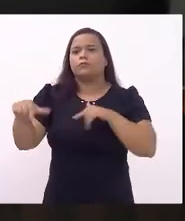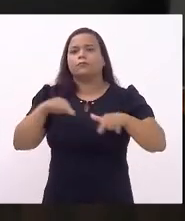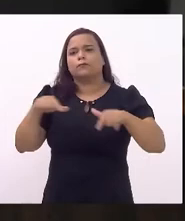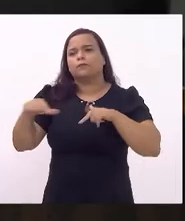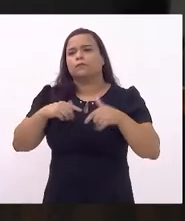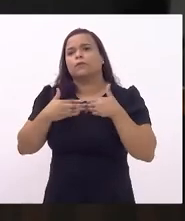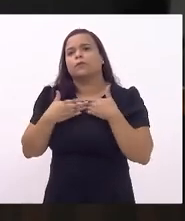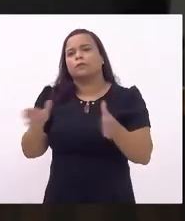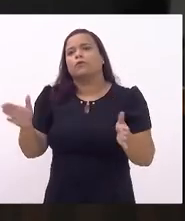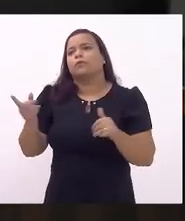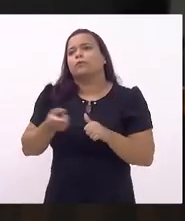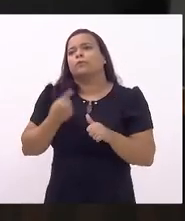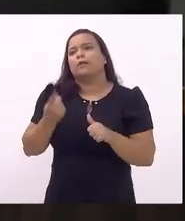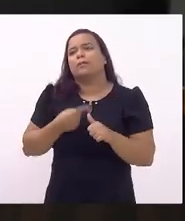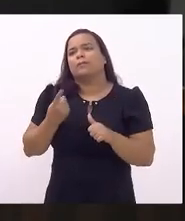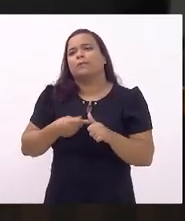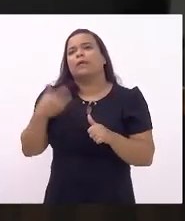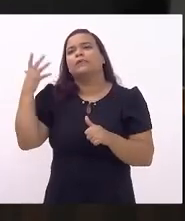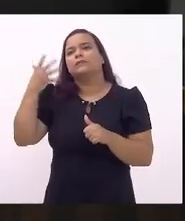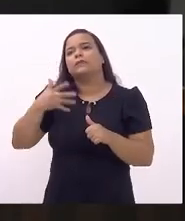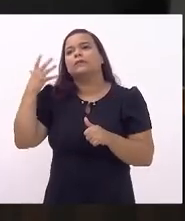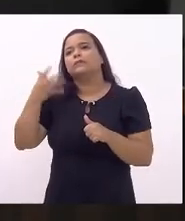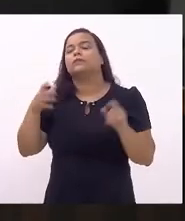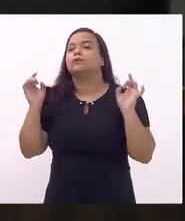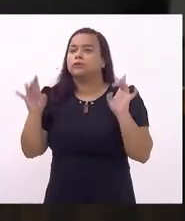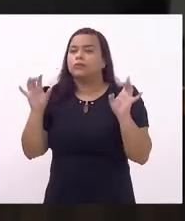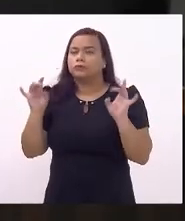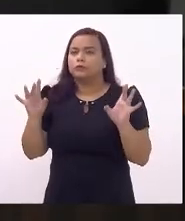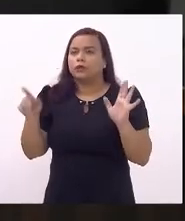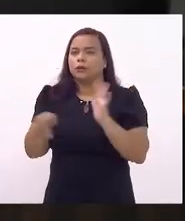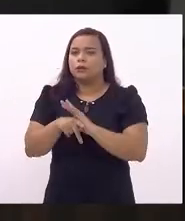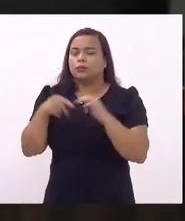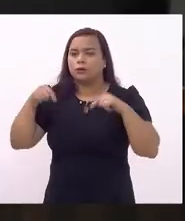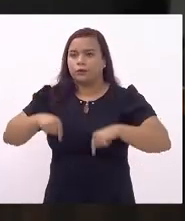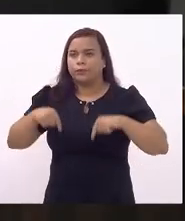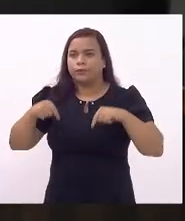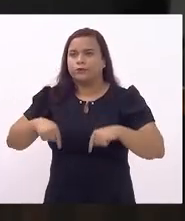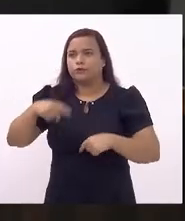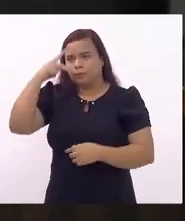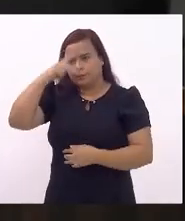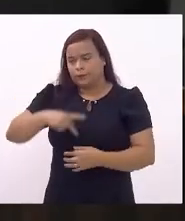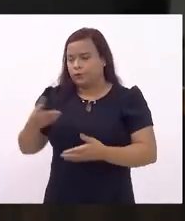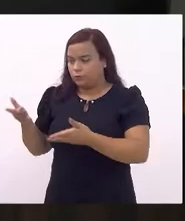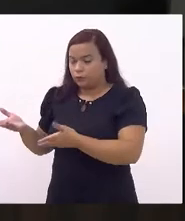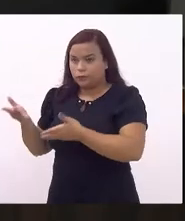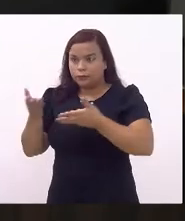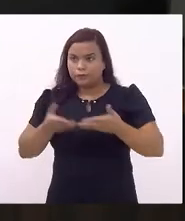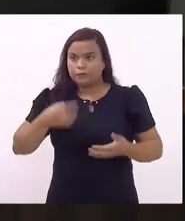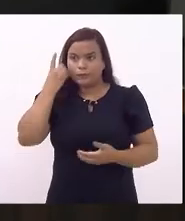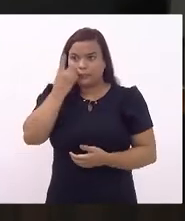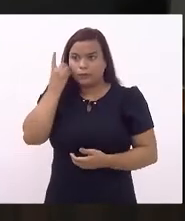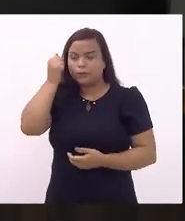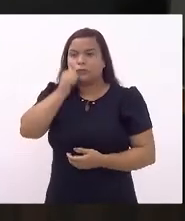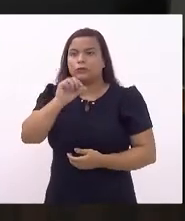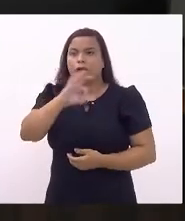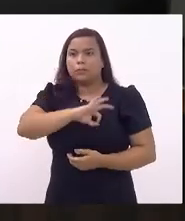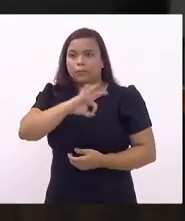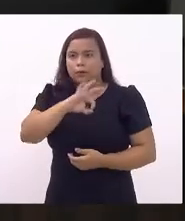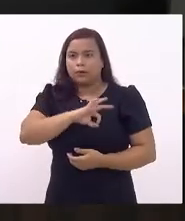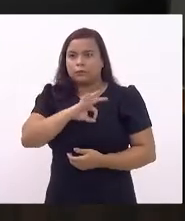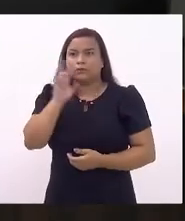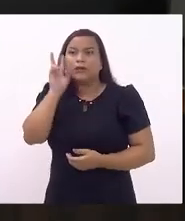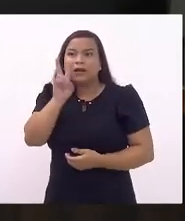Está aberta a primeira sessão extraordinária do dia que a presidência convida a deputada Marta Rocha, lembrando